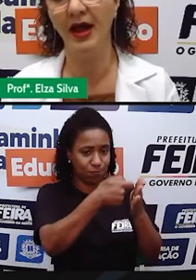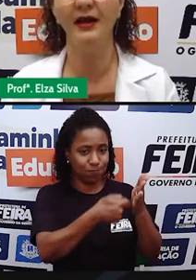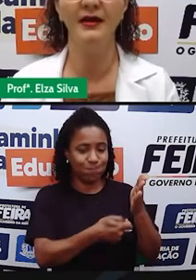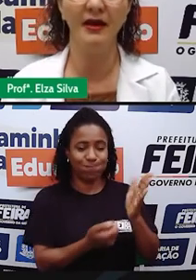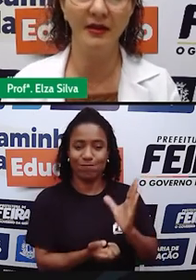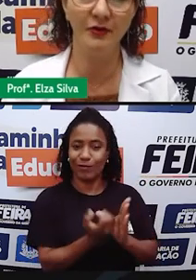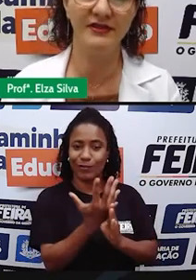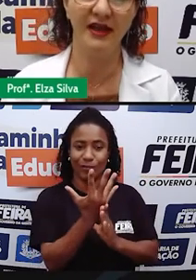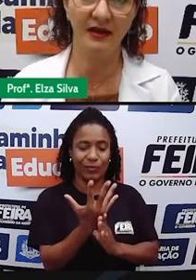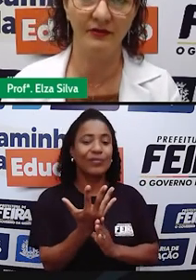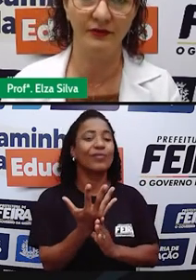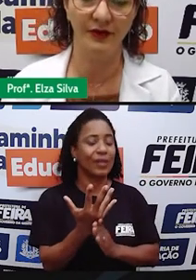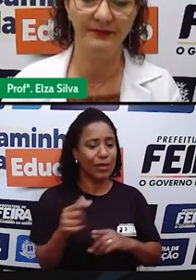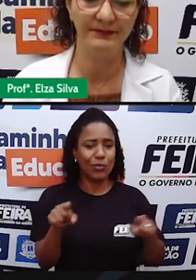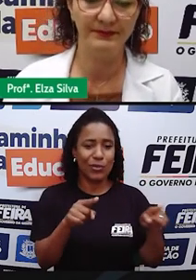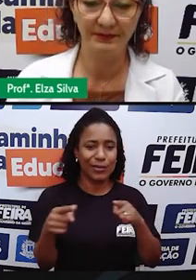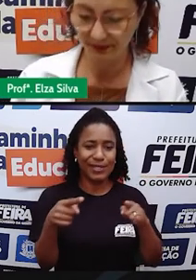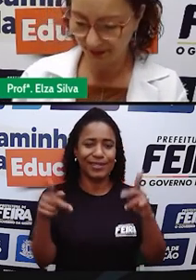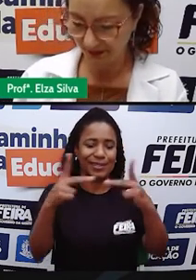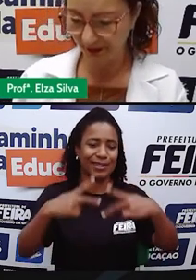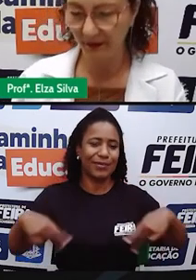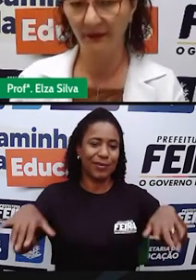popular e música country.